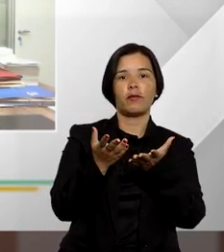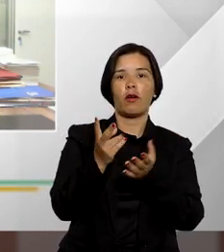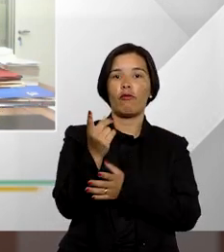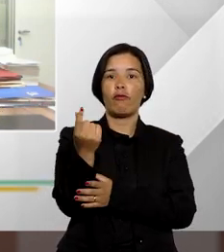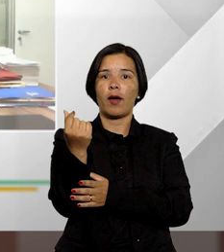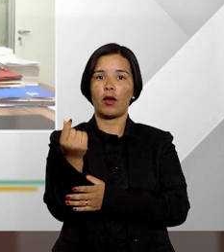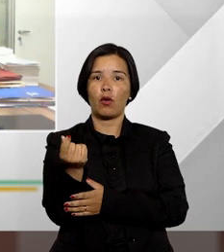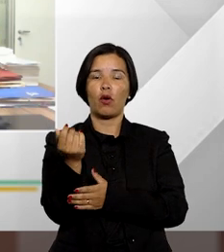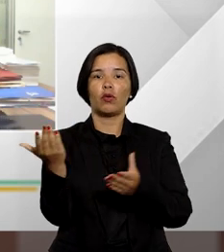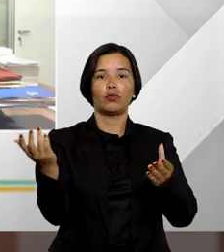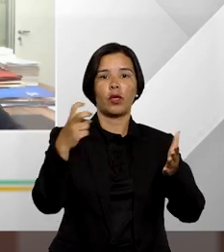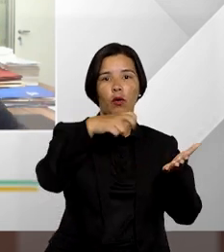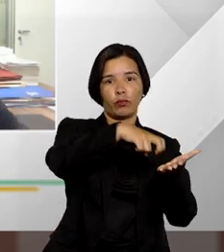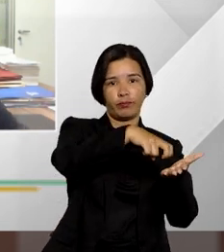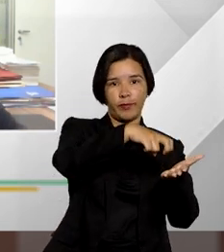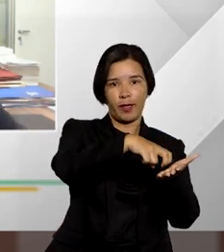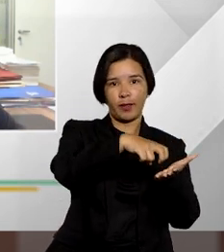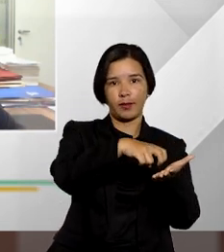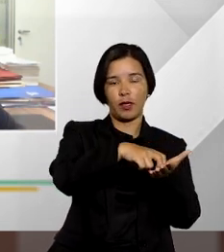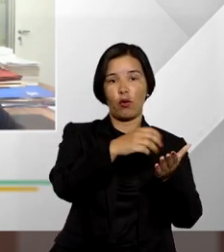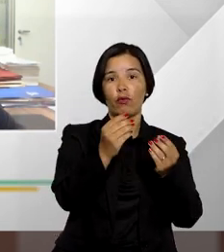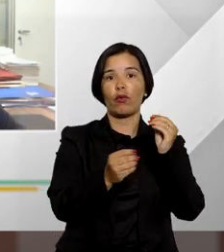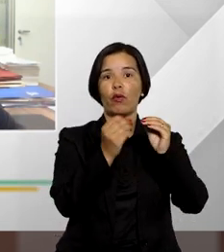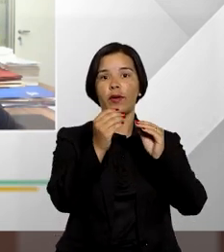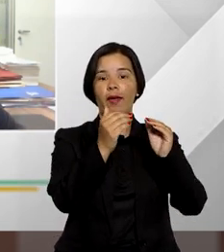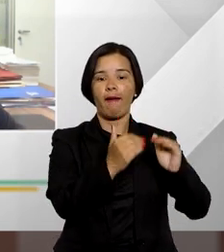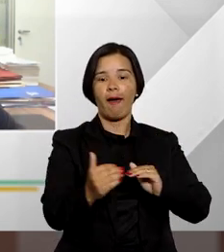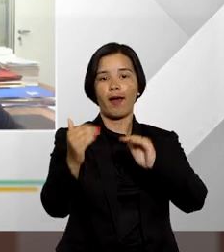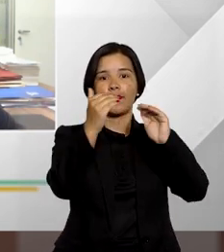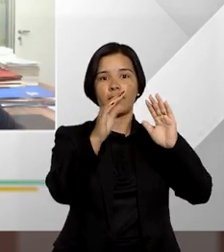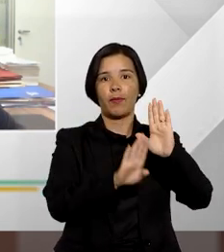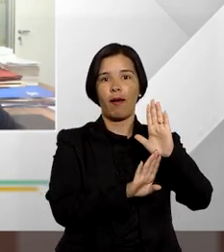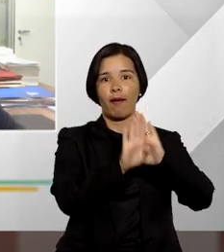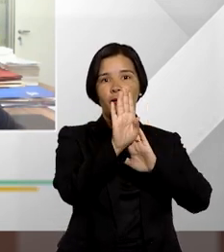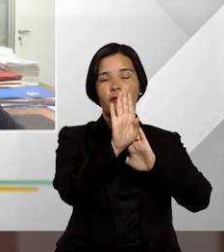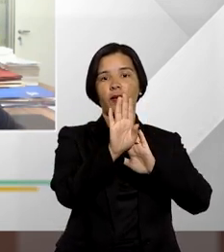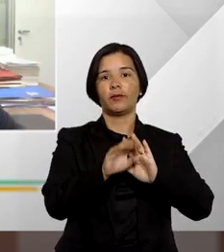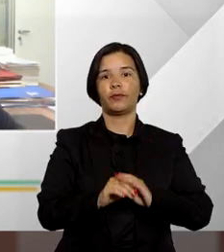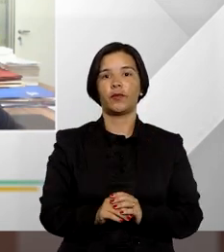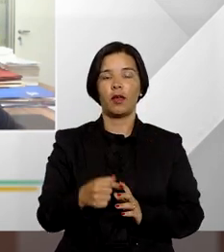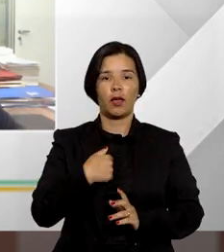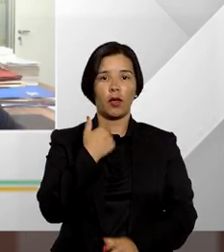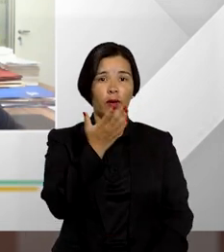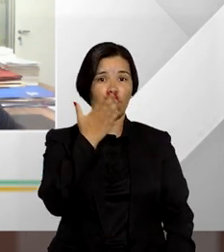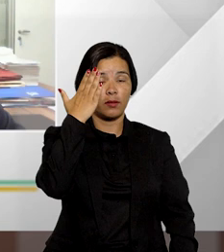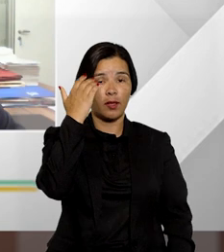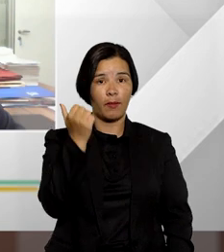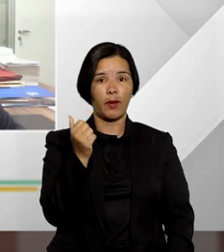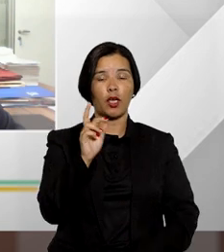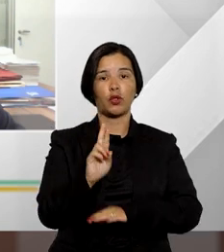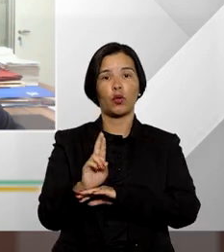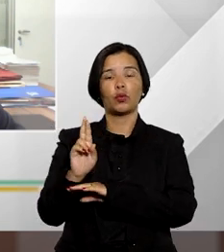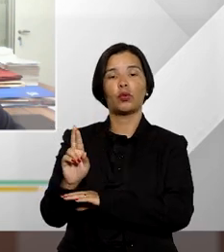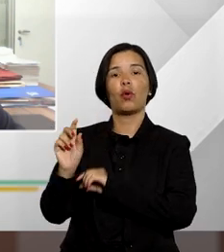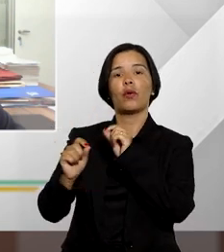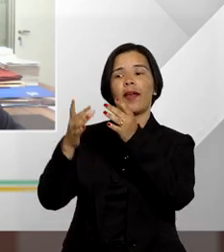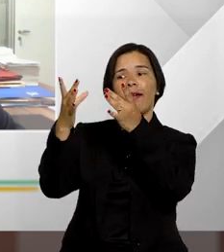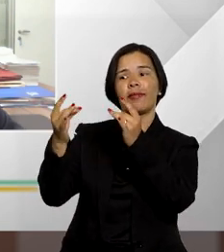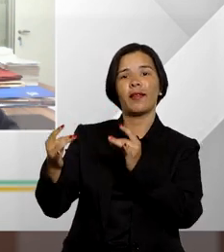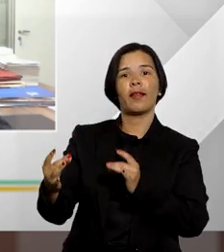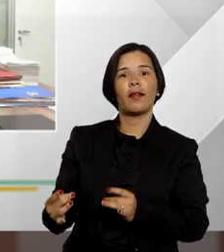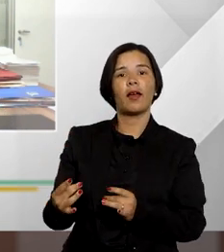condenação ou o proveito econômico forem elevados eu gostaria então de saber do senhor doutor Rafael que o senhor